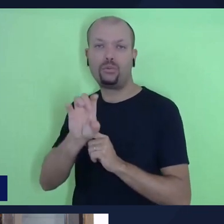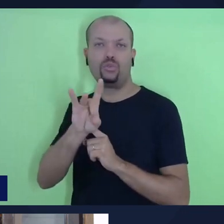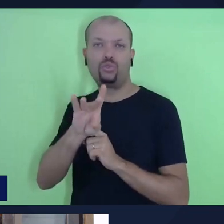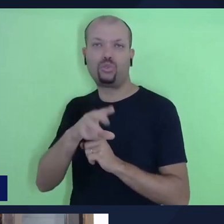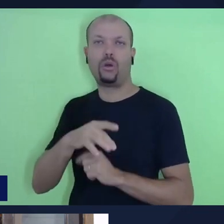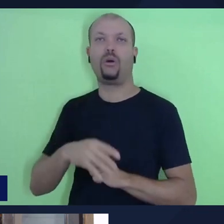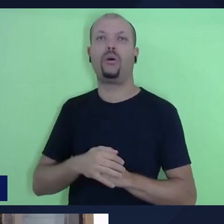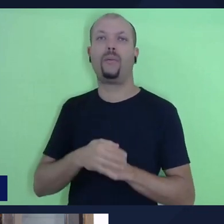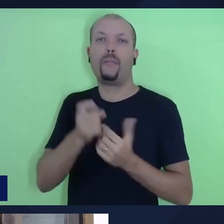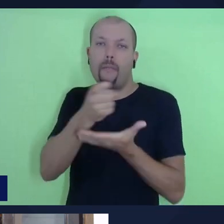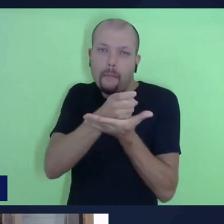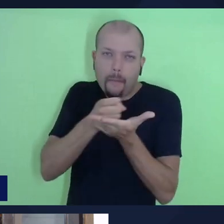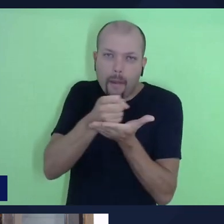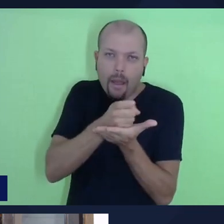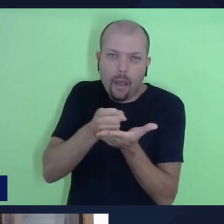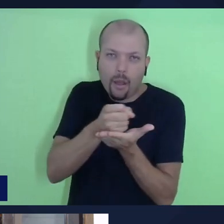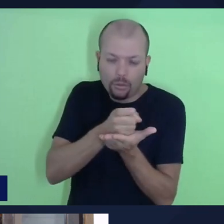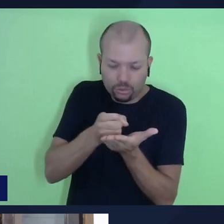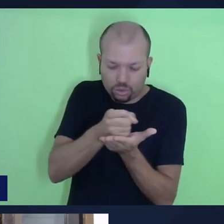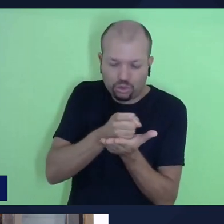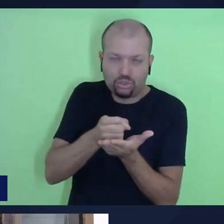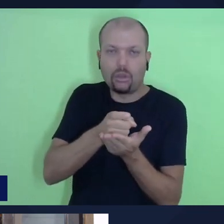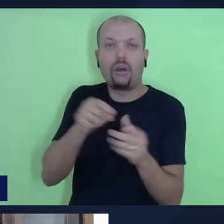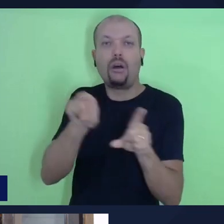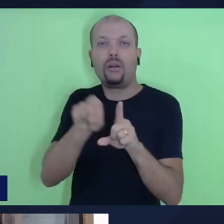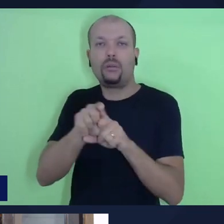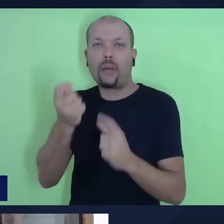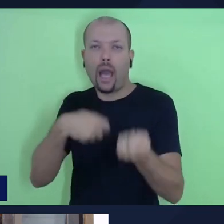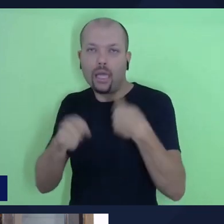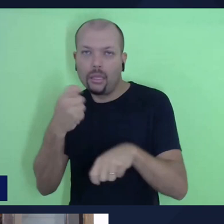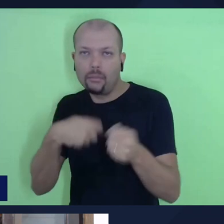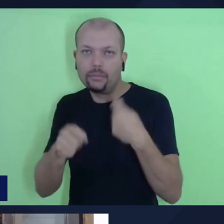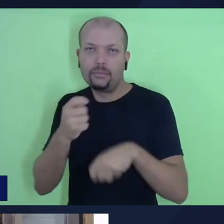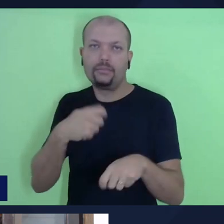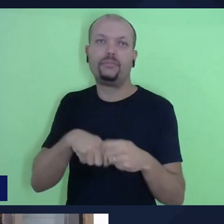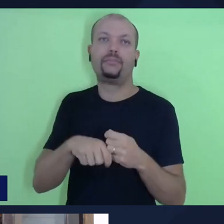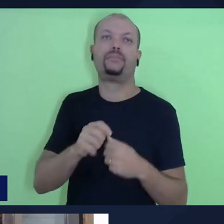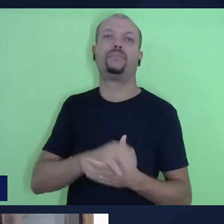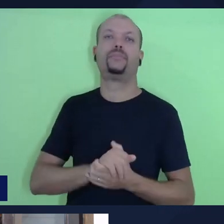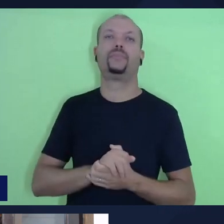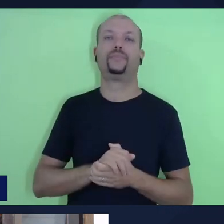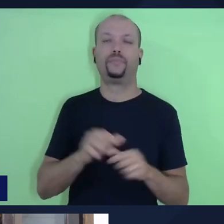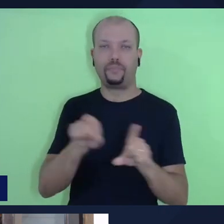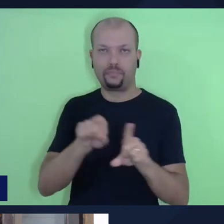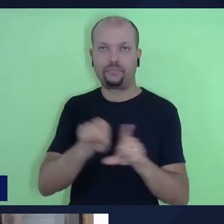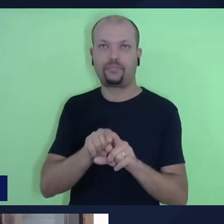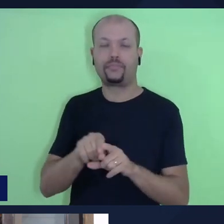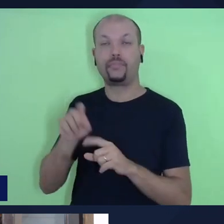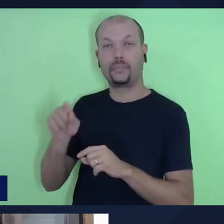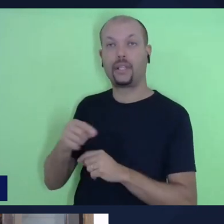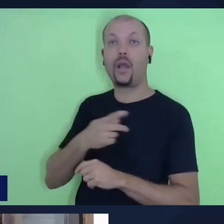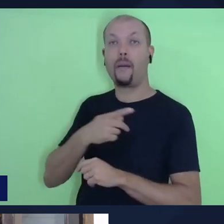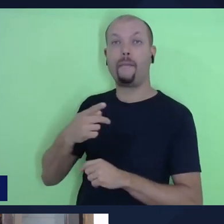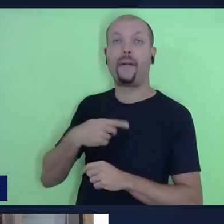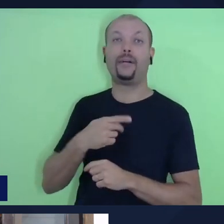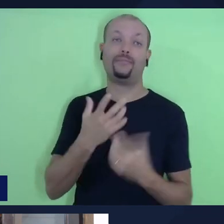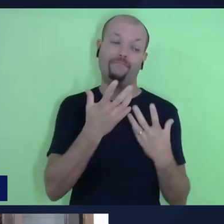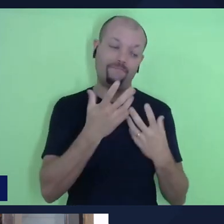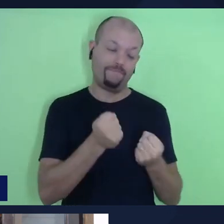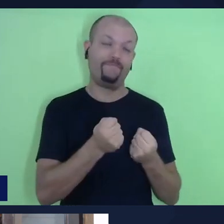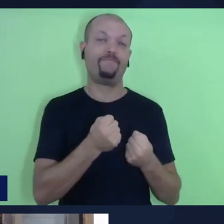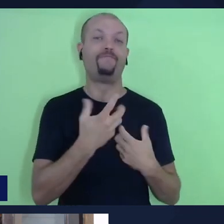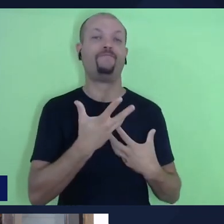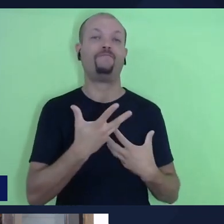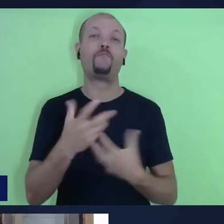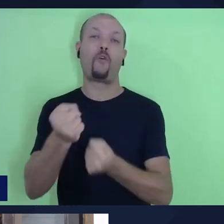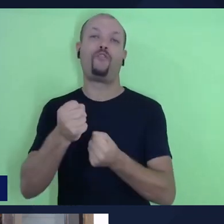como eu disse, mas na gestão, na área financeira também, tem conhecimento em várias áreas, e o pastor Bruno aceitou o nosso convite gentilmente, pra